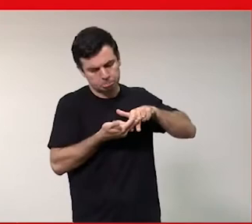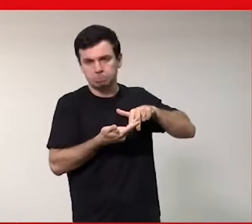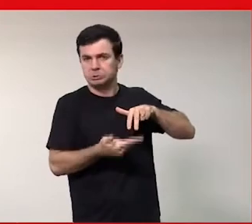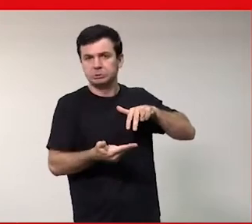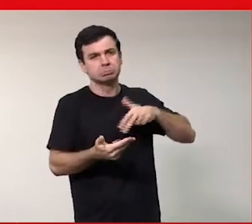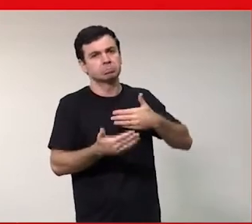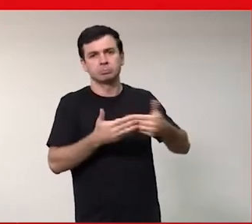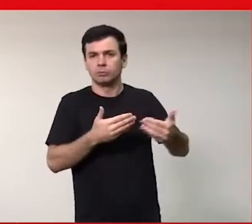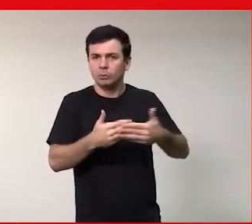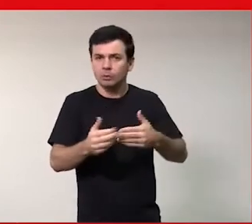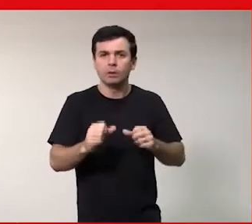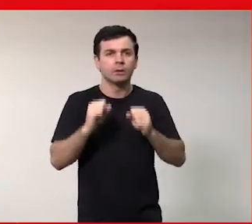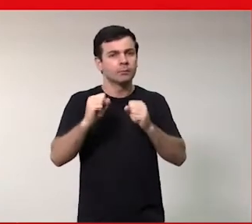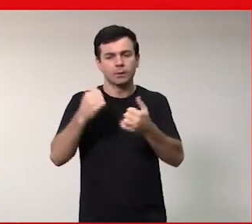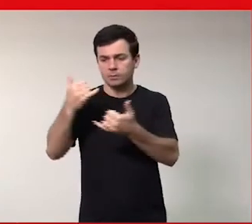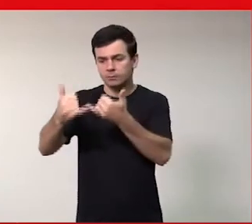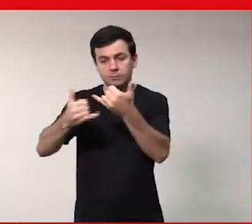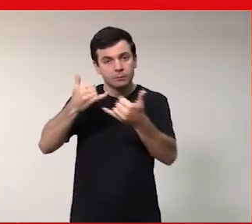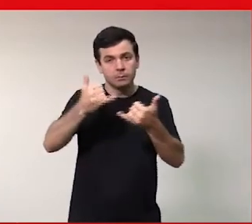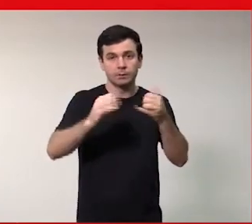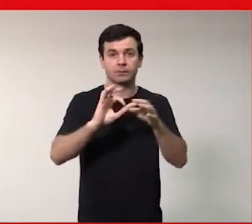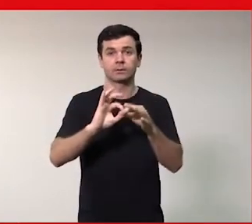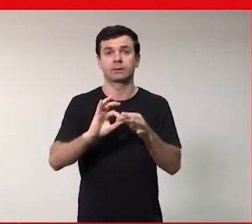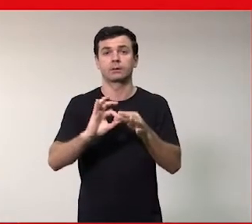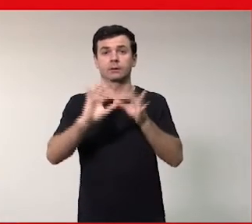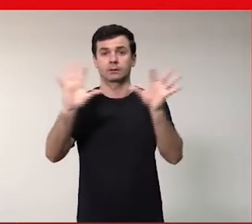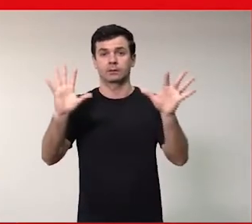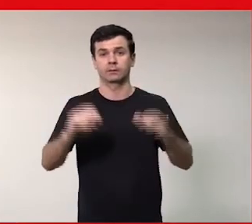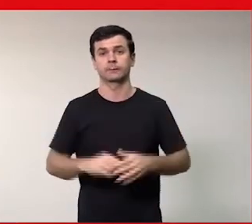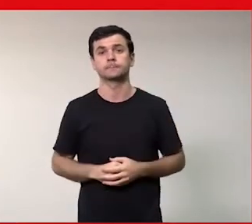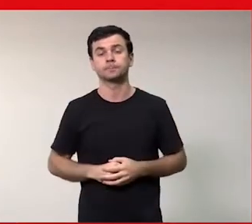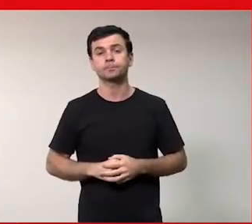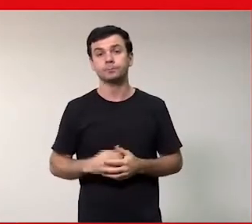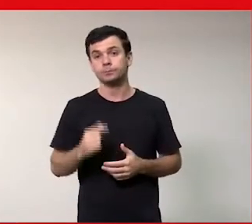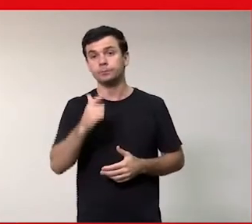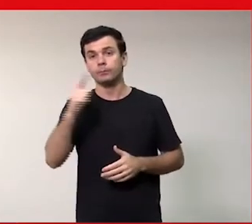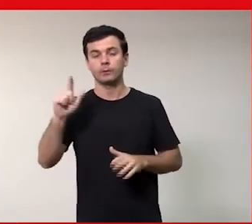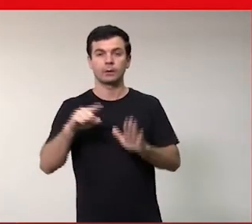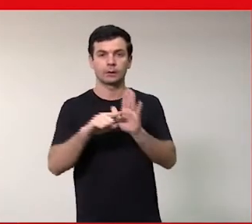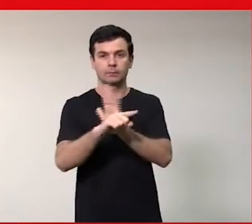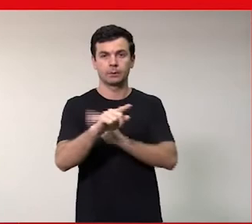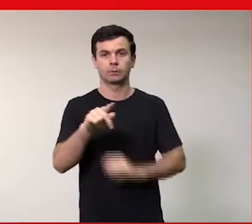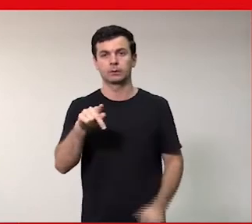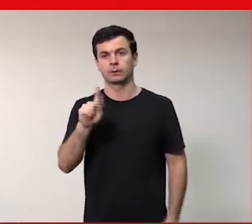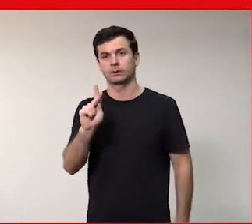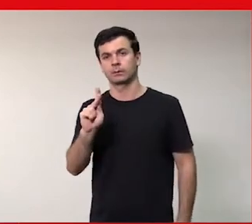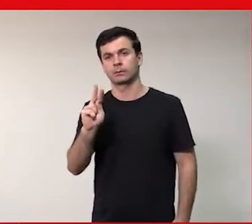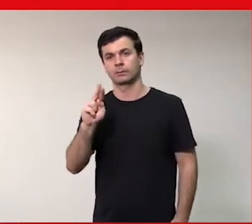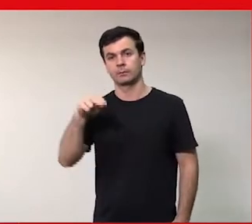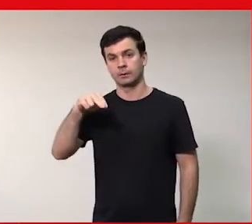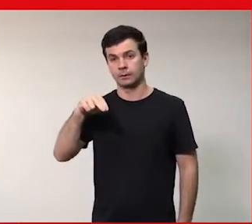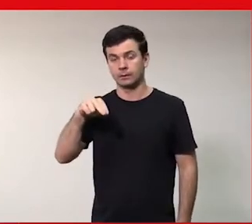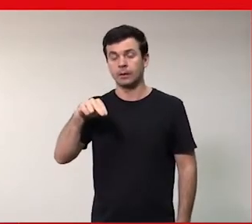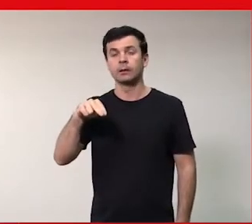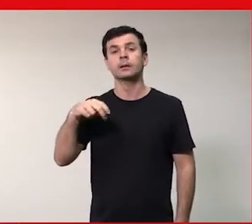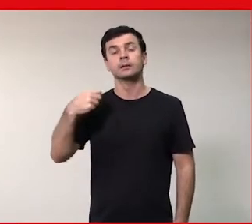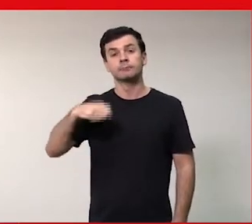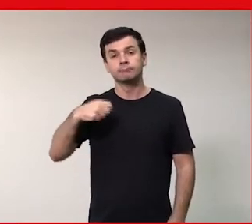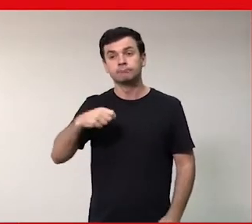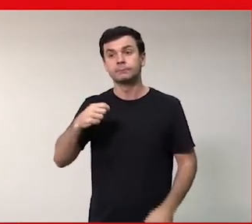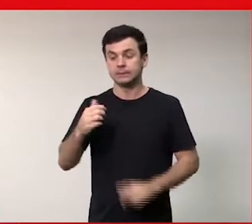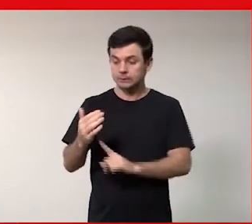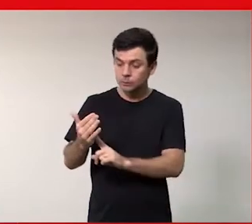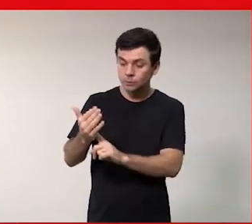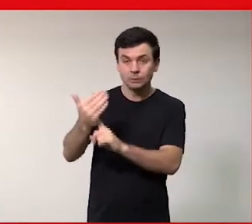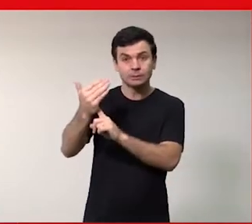e a pergunta foi feita para a cara eu só complementaria assim eu acho que a gente tem que começar a falar de tecnologia o mais